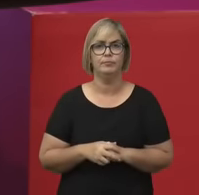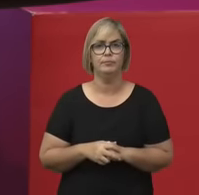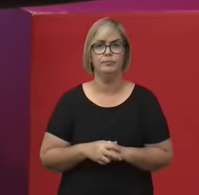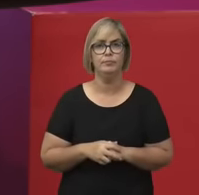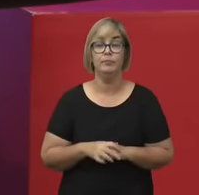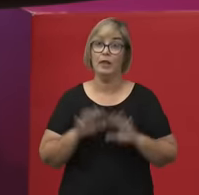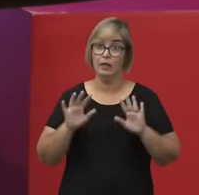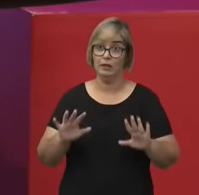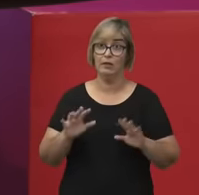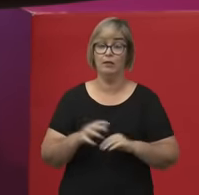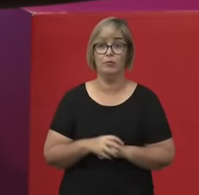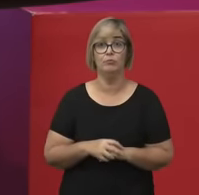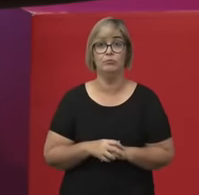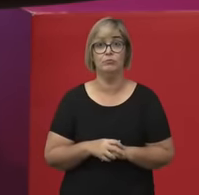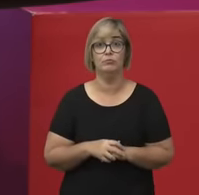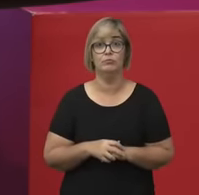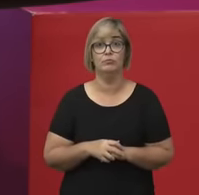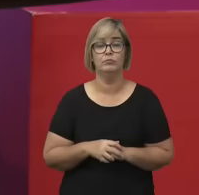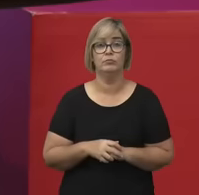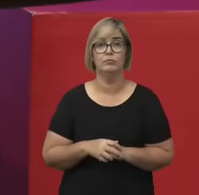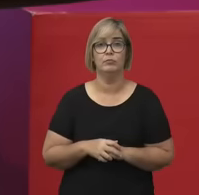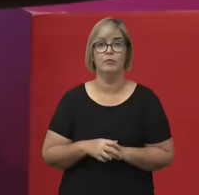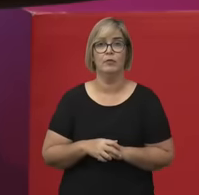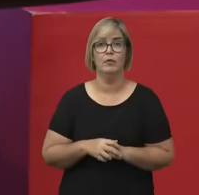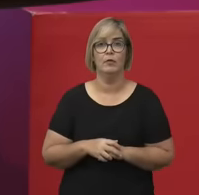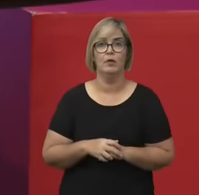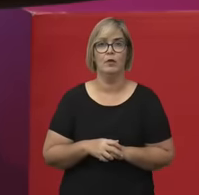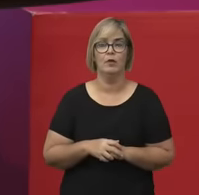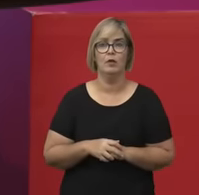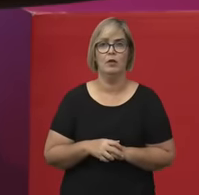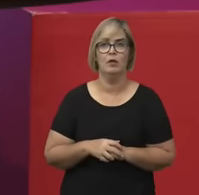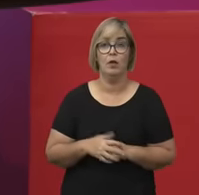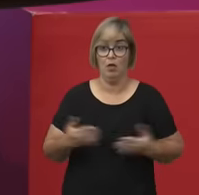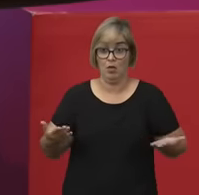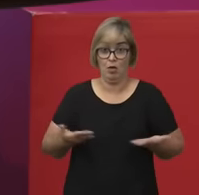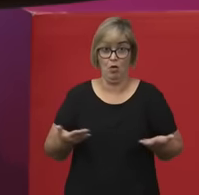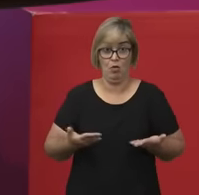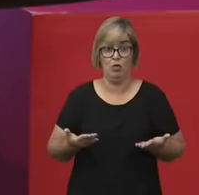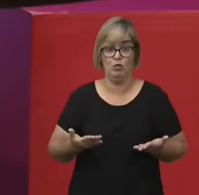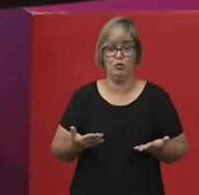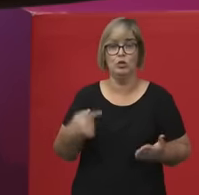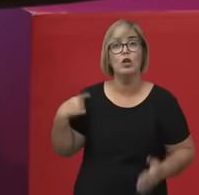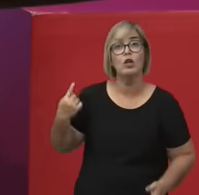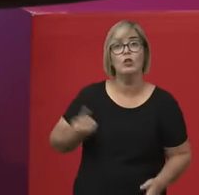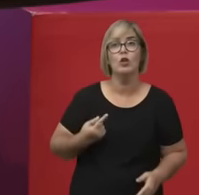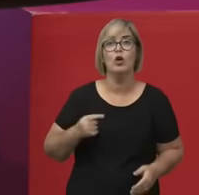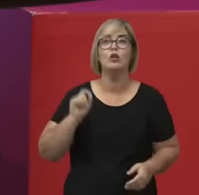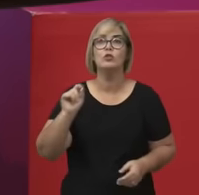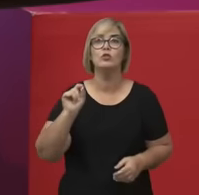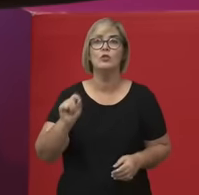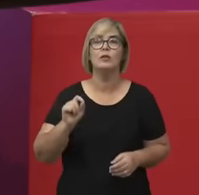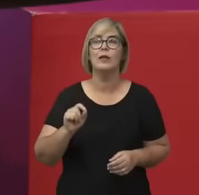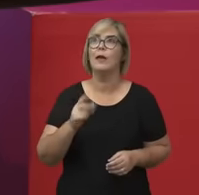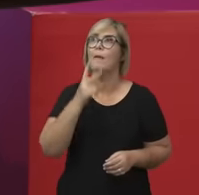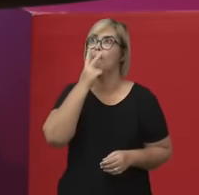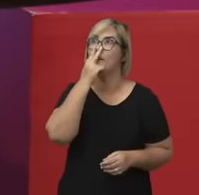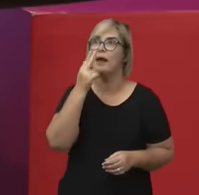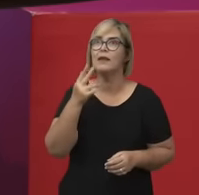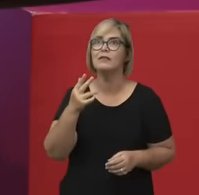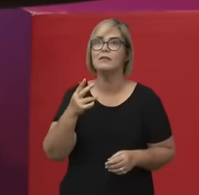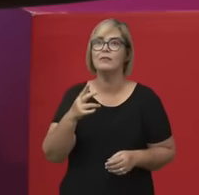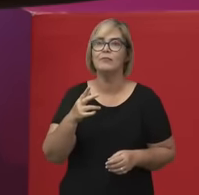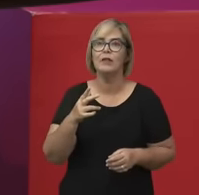Então, é isso. O momento em que a gente se encontra é de fazer esse tecido ser levantado